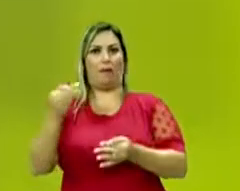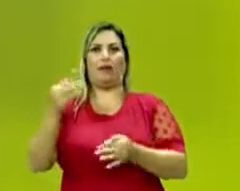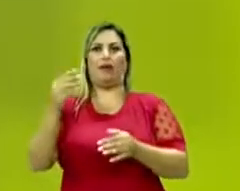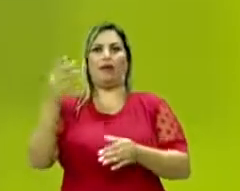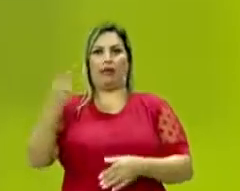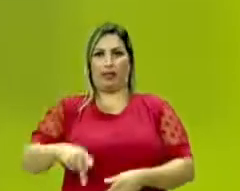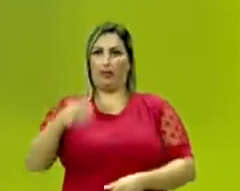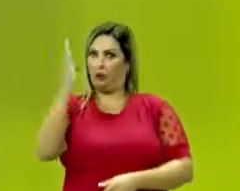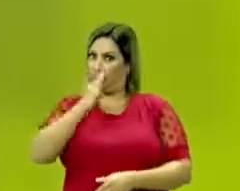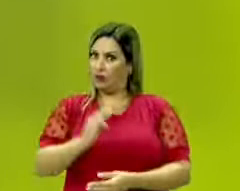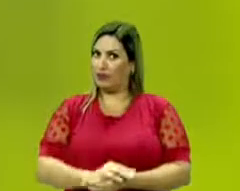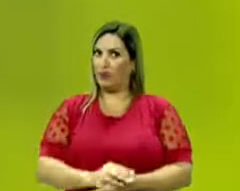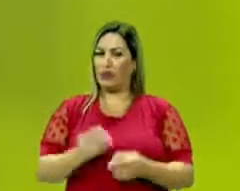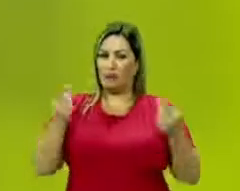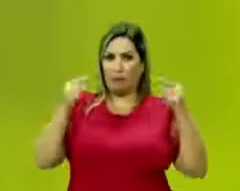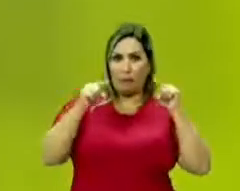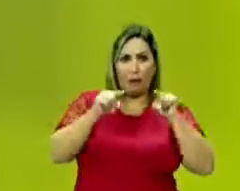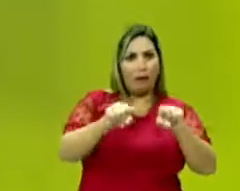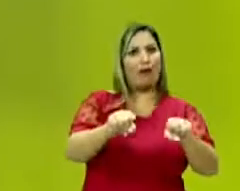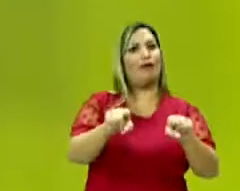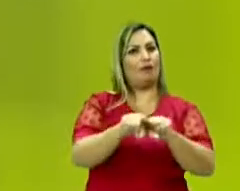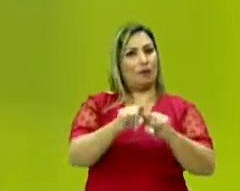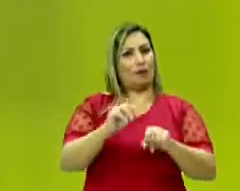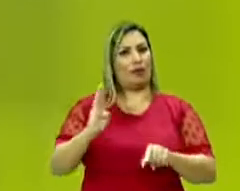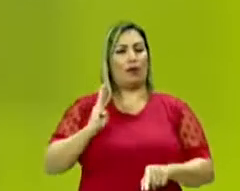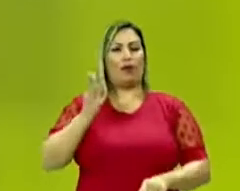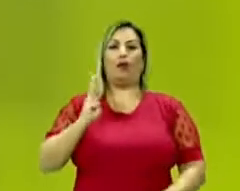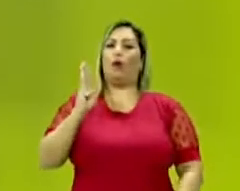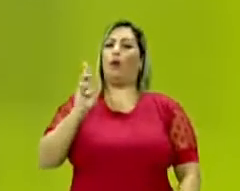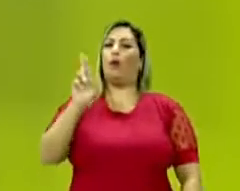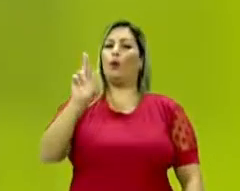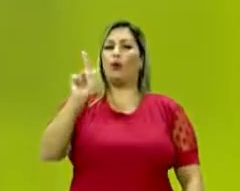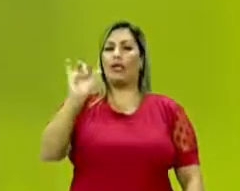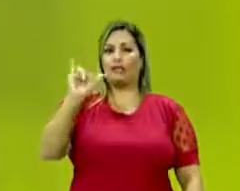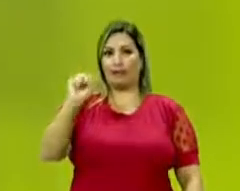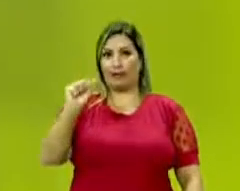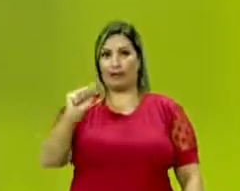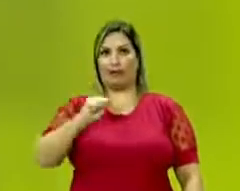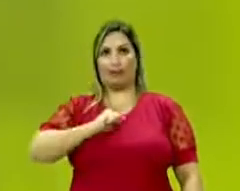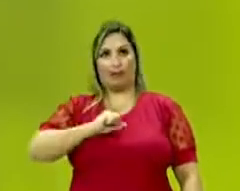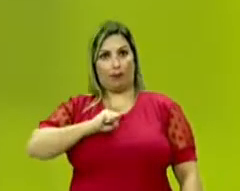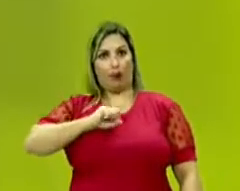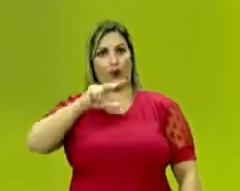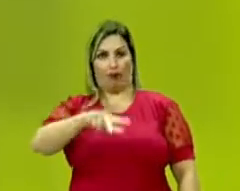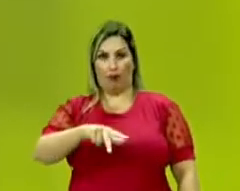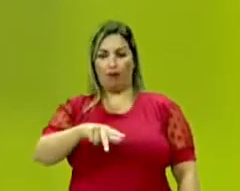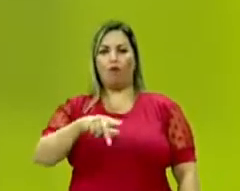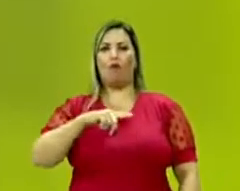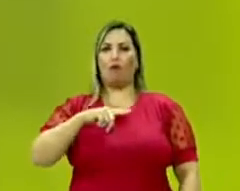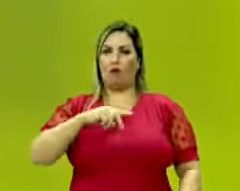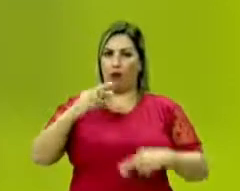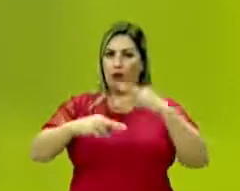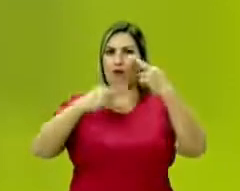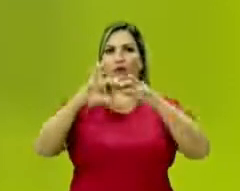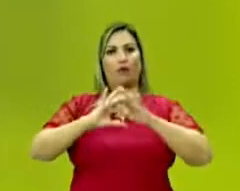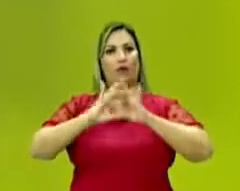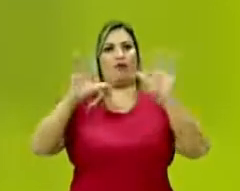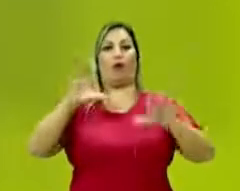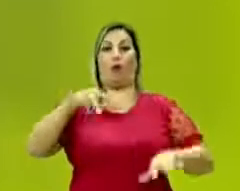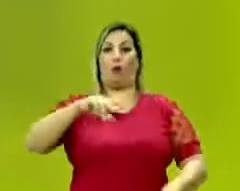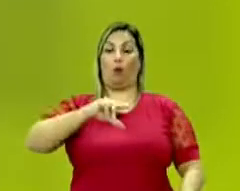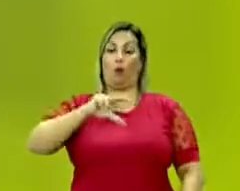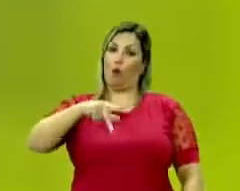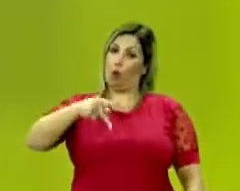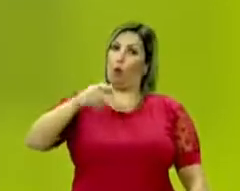E paralelo a isso, a burguesia portuguesa se lançava na Revolução Liberal do Porto,